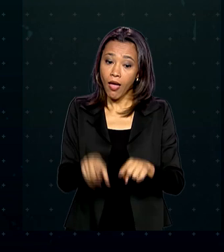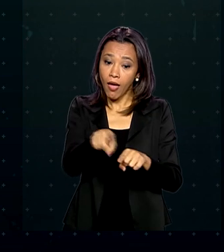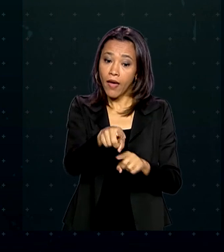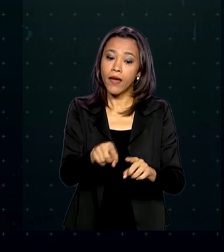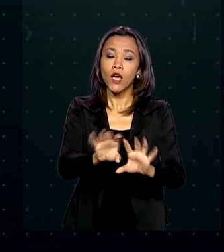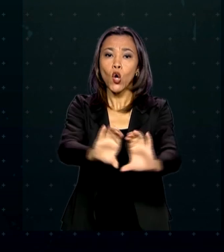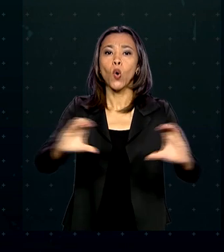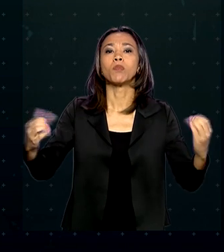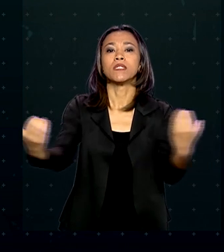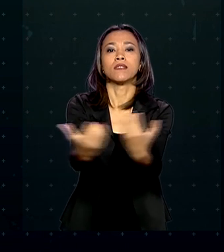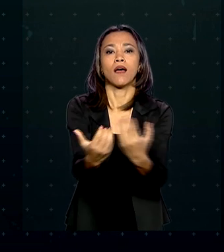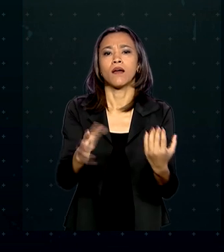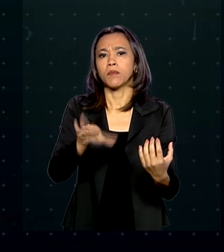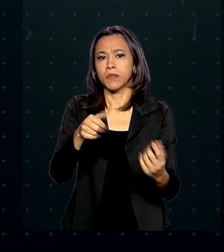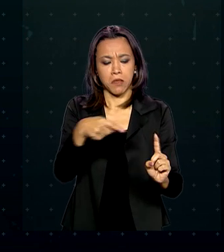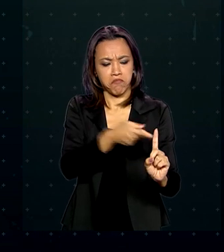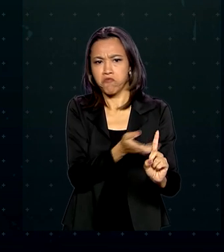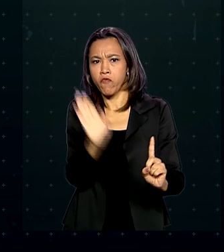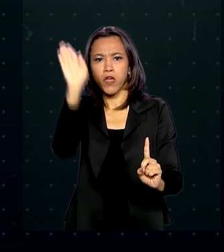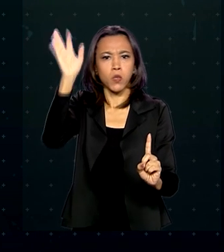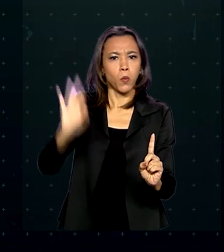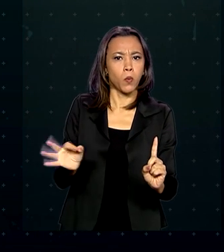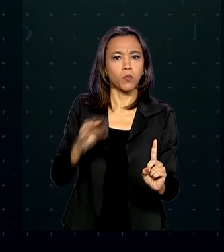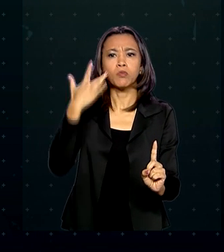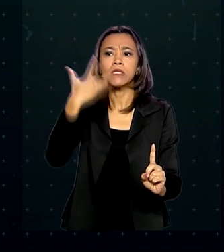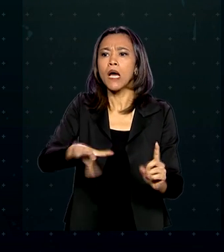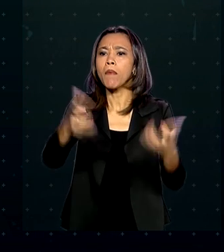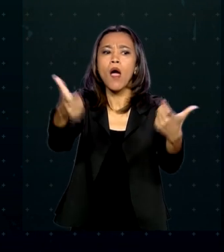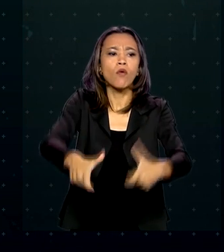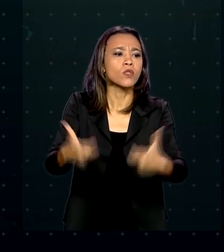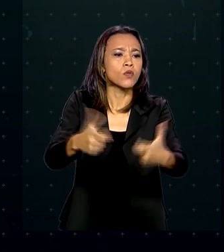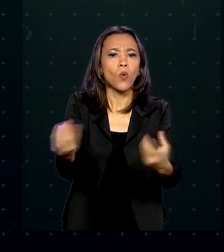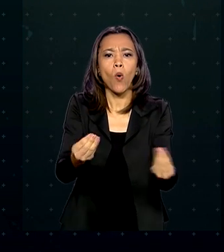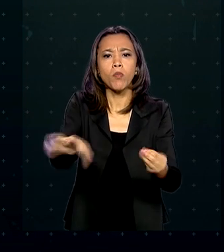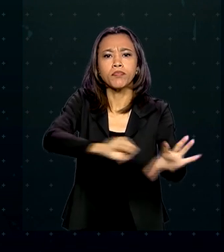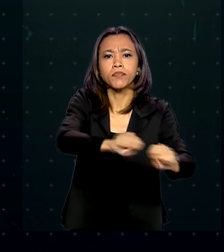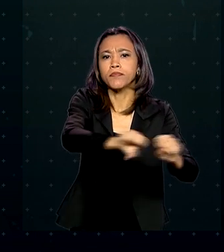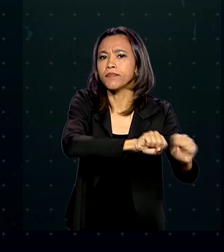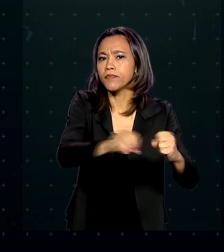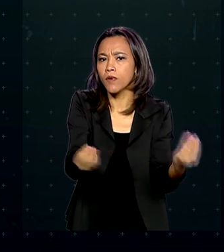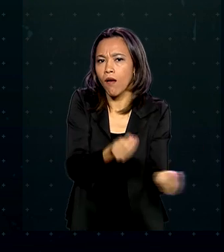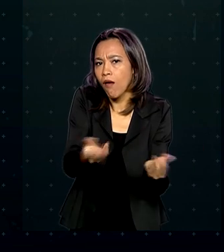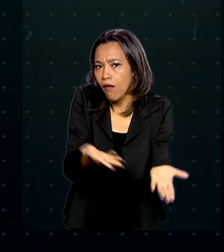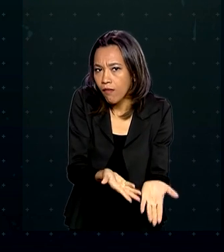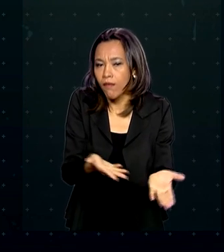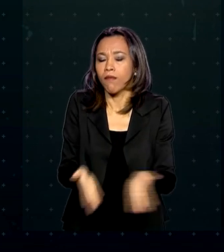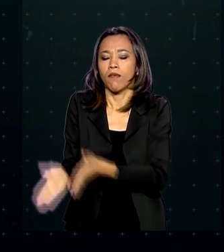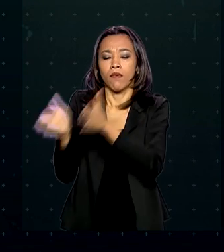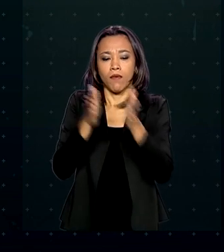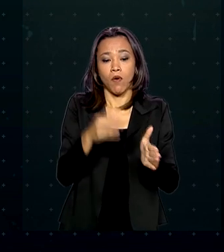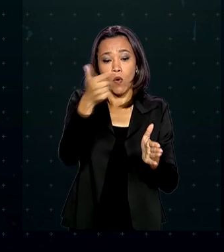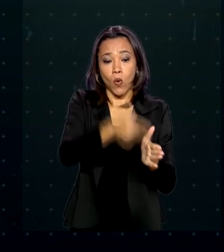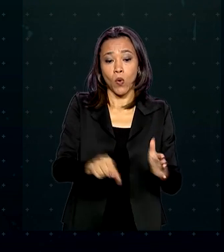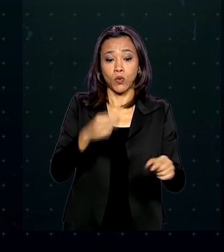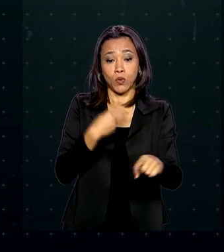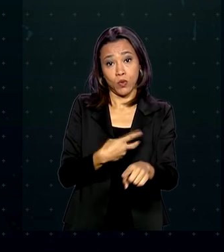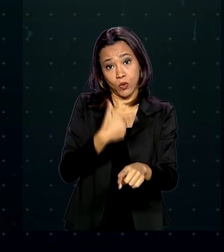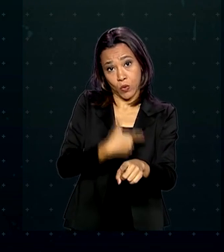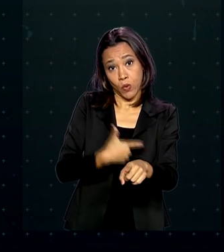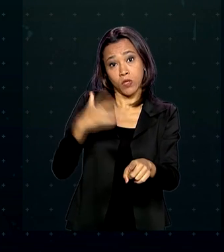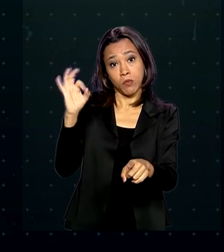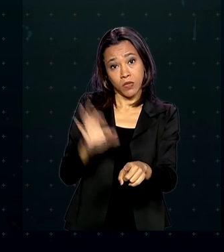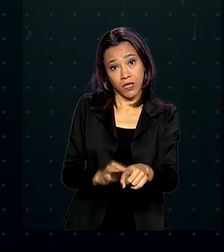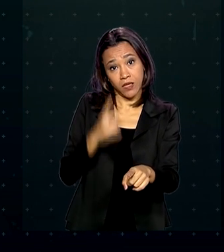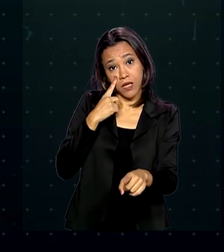comunitária, quando não é possível identificar a origem da infecção. Outros 2% ainda estão